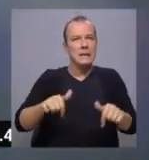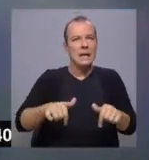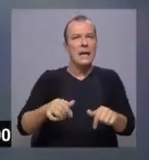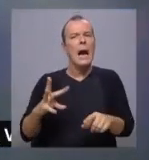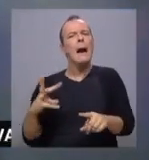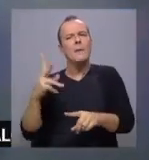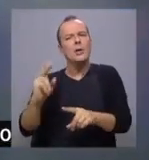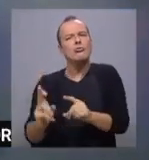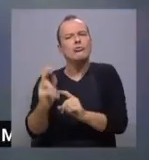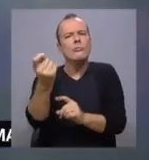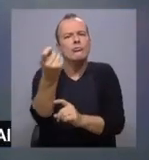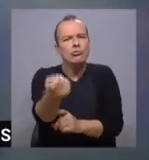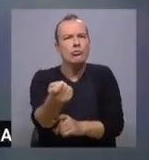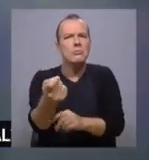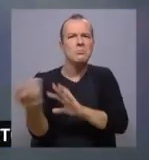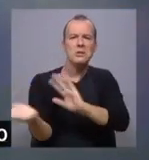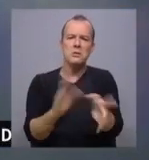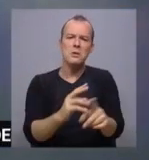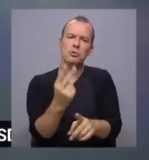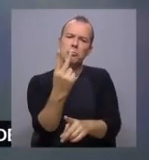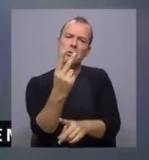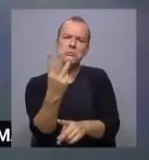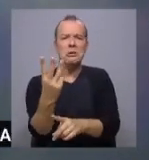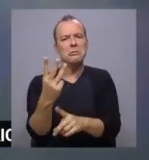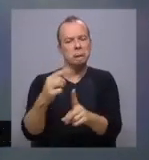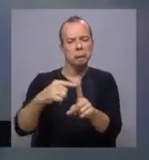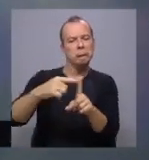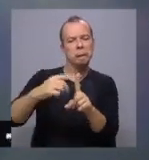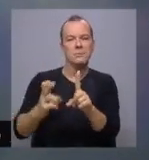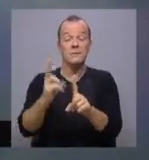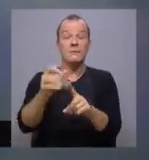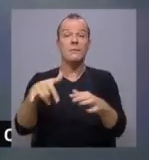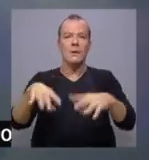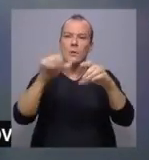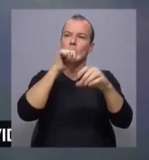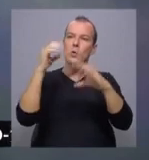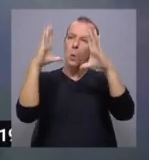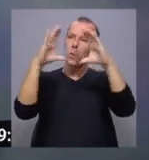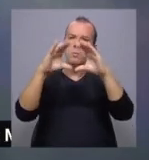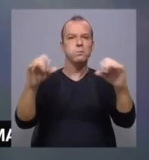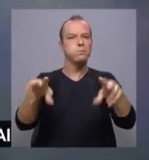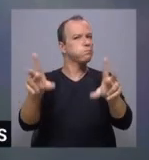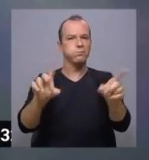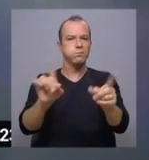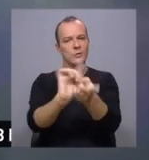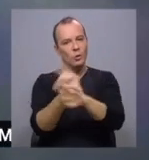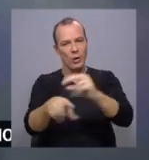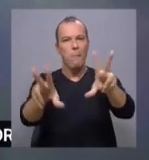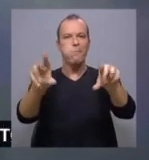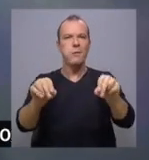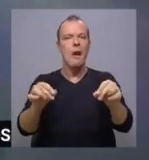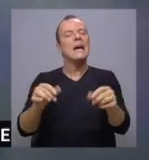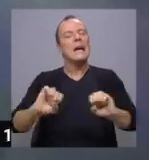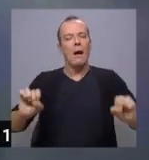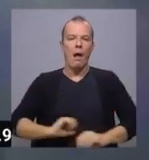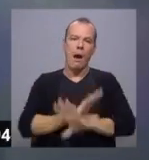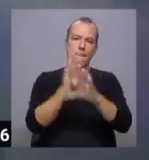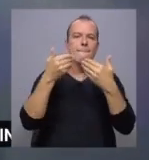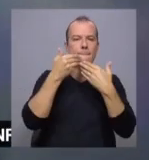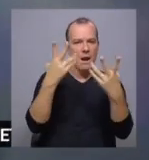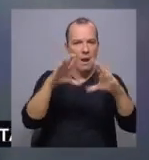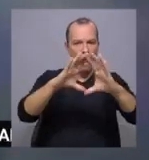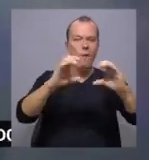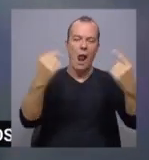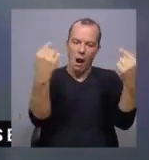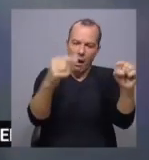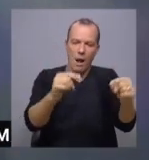volta a subir. Amanhã sobe menos, 2, 3 graus e amanhã já será um dia com o céu em geral pouco nublado. Alguma nubulosidade matinal, também com alguma nubulina ou nubuleira, mas